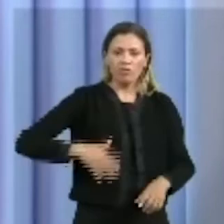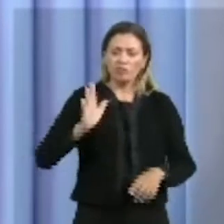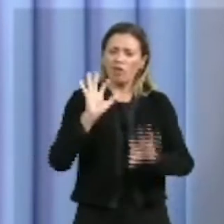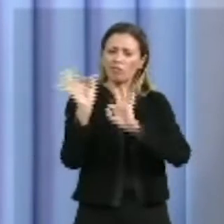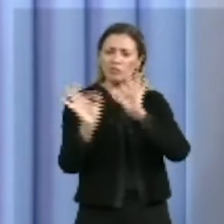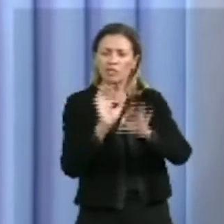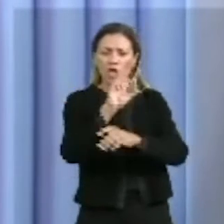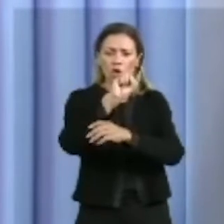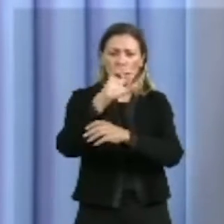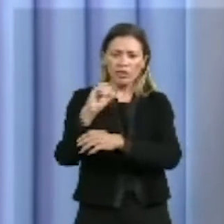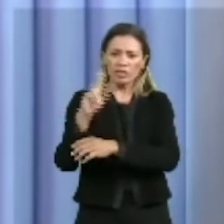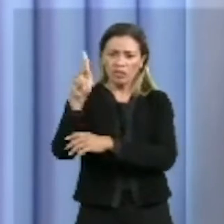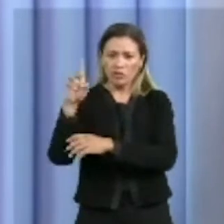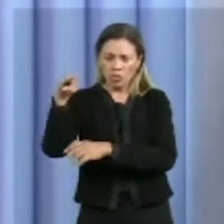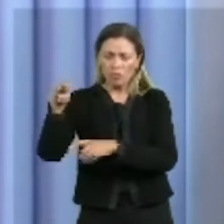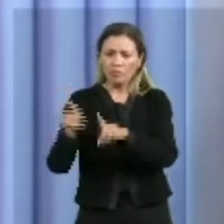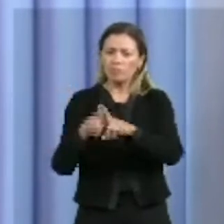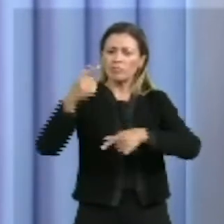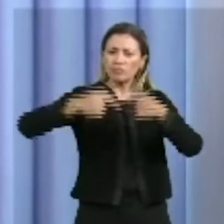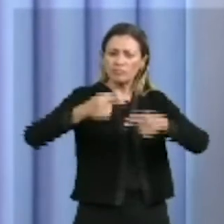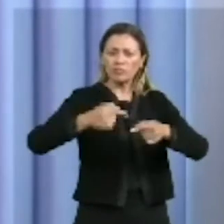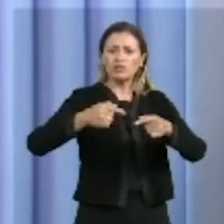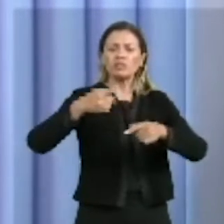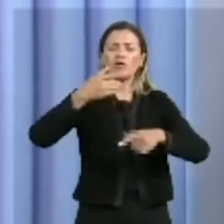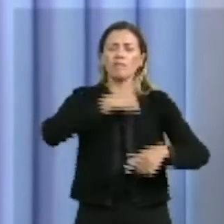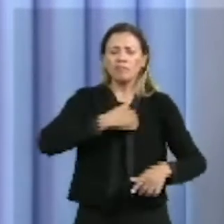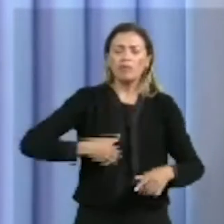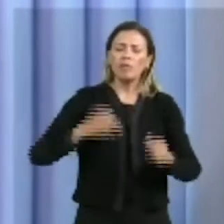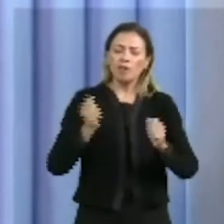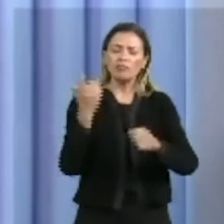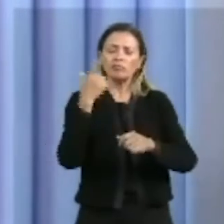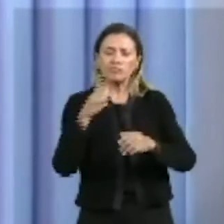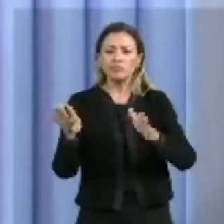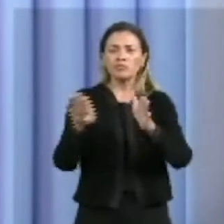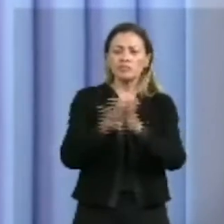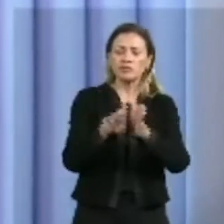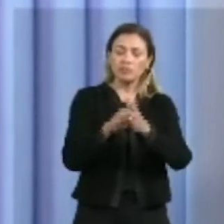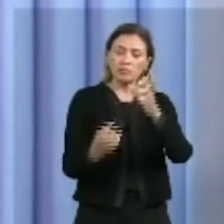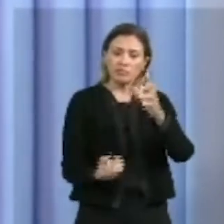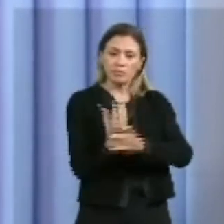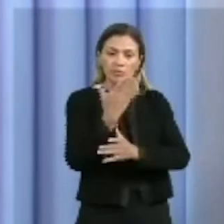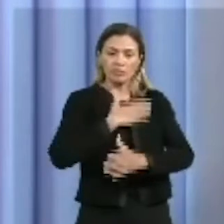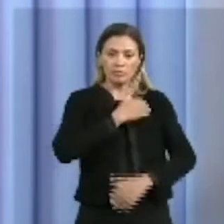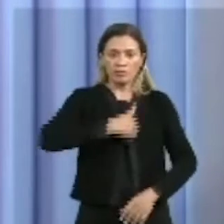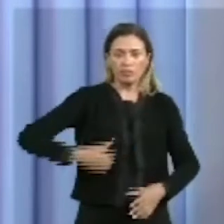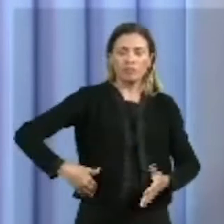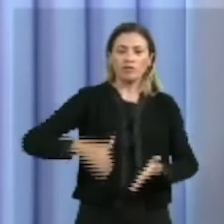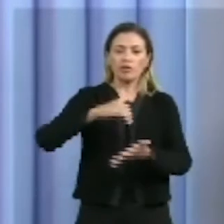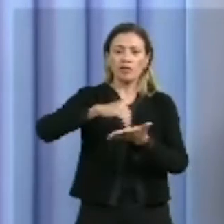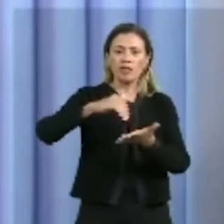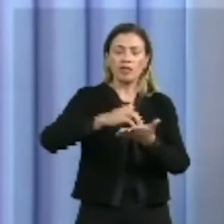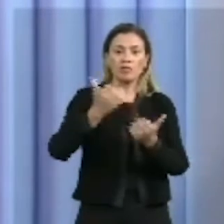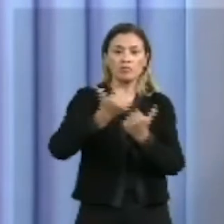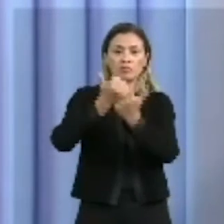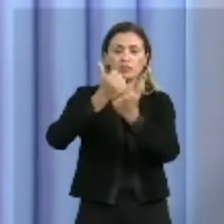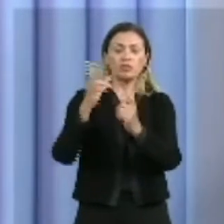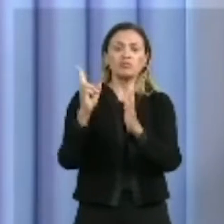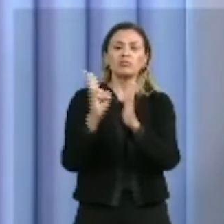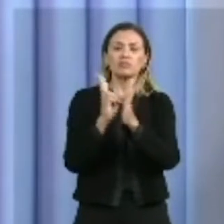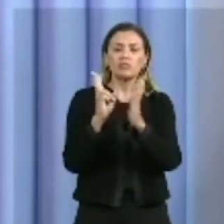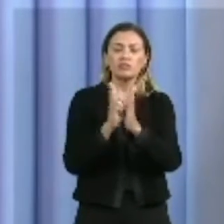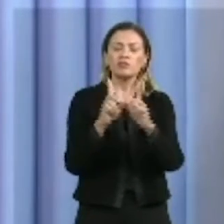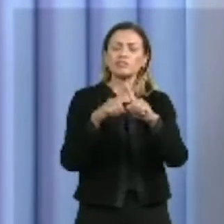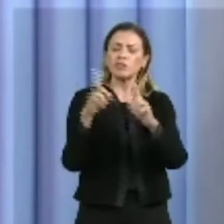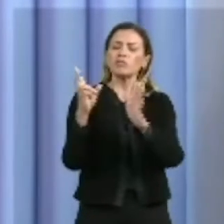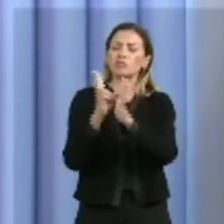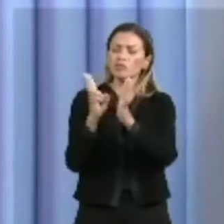para que as políticas públicas possam chegar a ter esses quilombos. Eu criei no meu governo a Secretaria de Adjunta Indígena, para que os